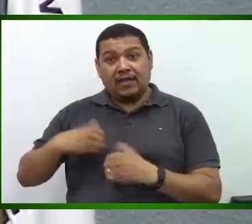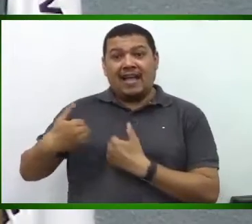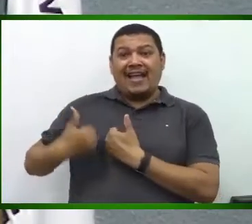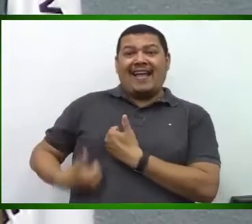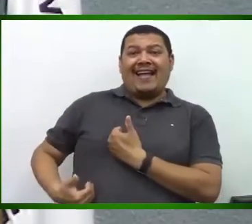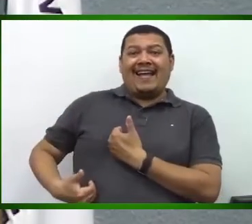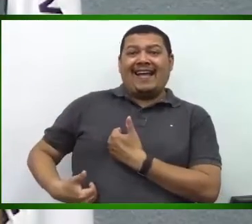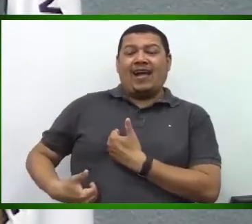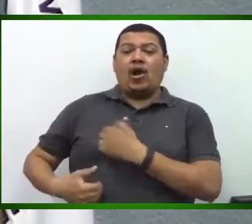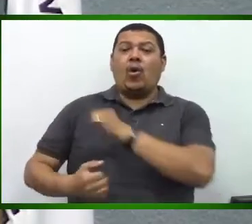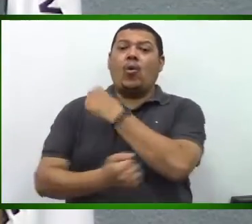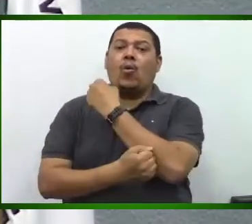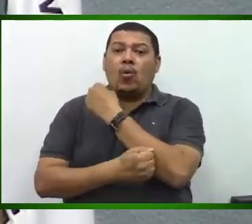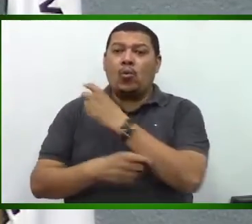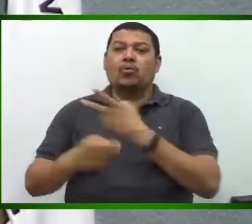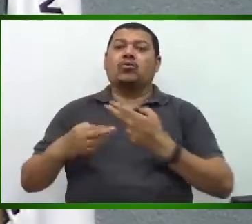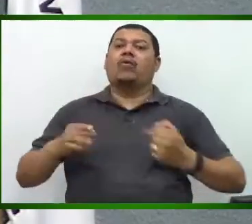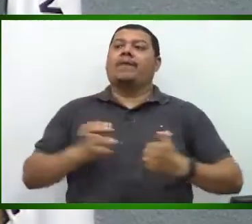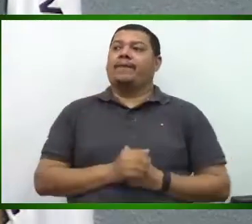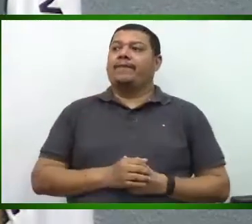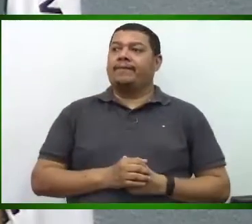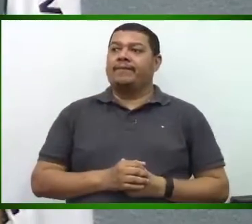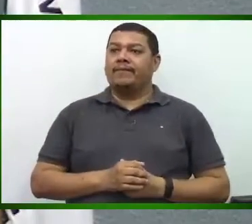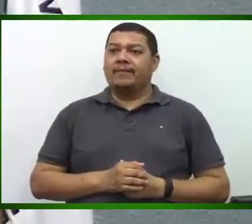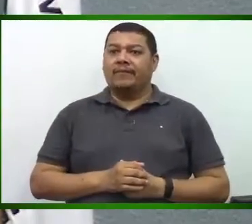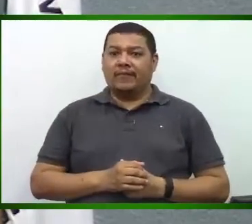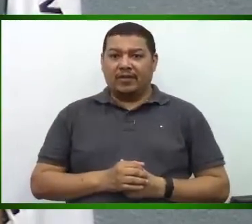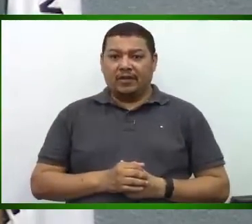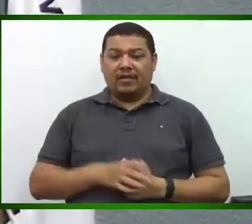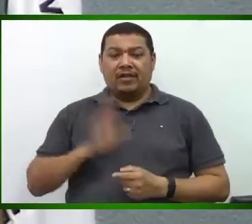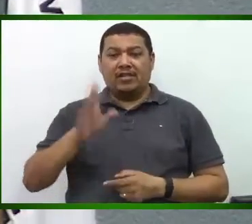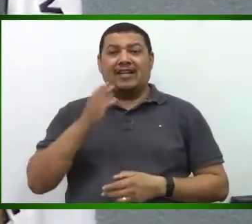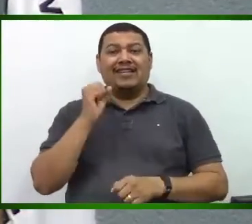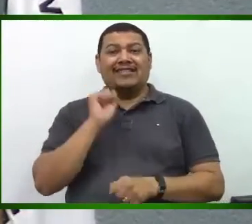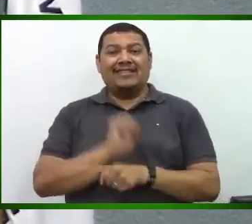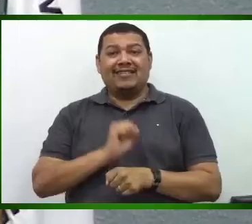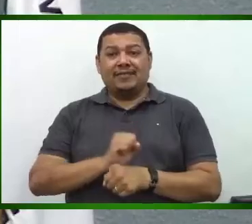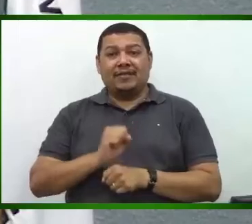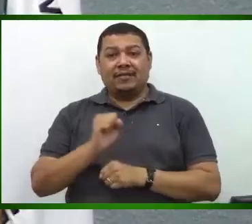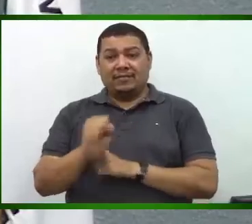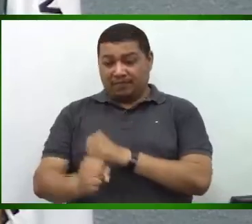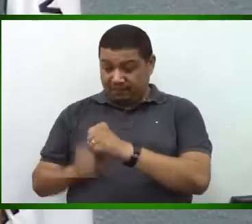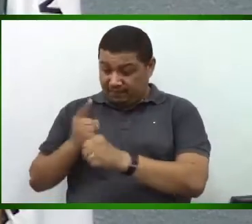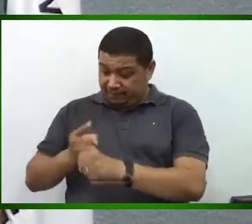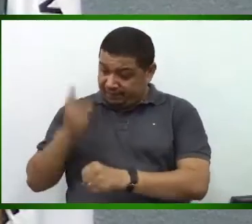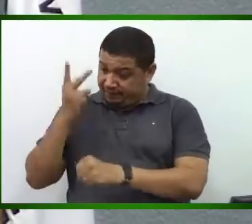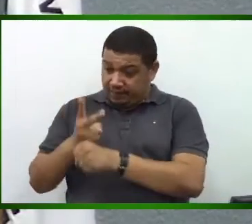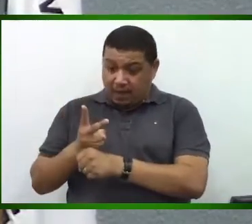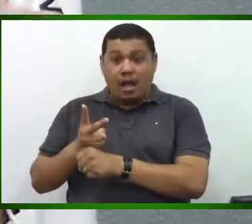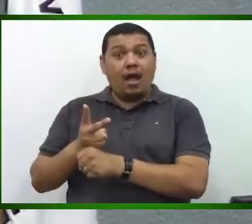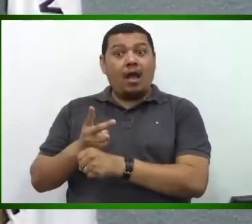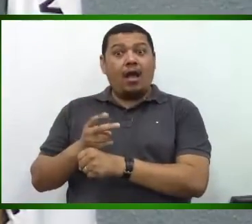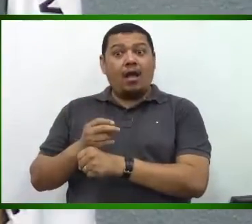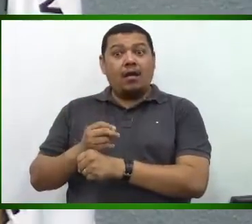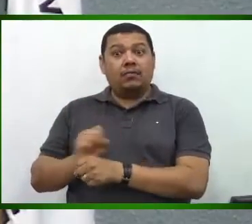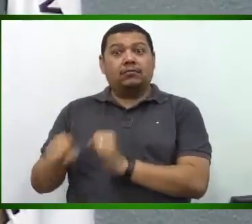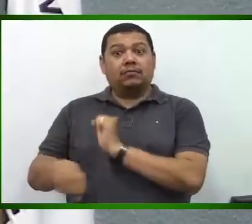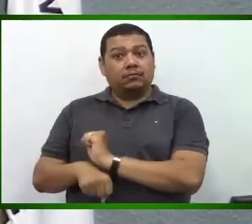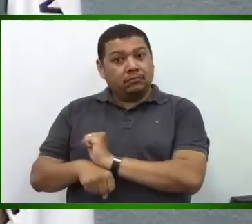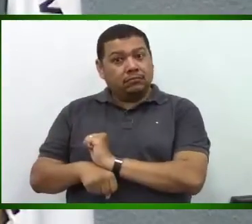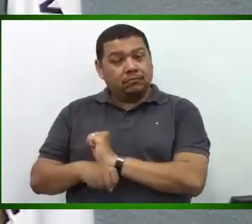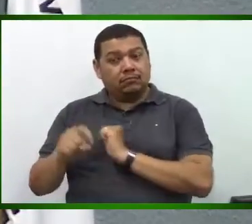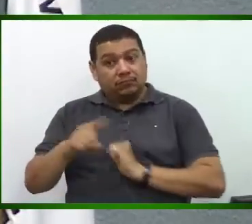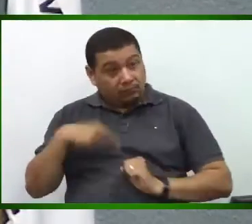ortopédica pediatra há mais de dois anos esperando. É isso que